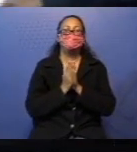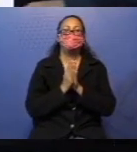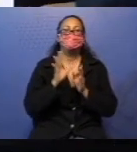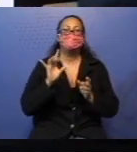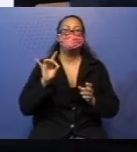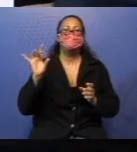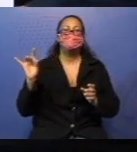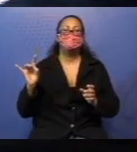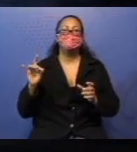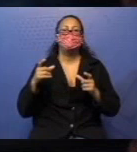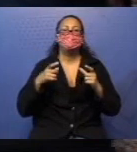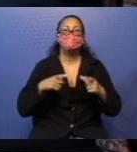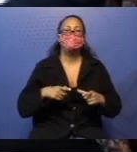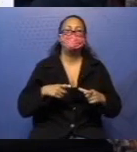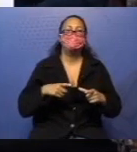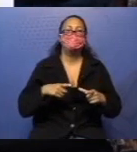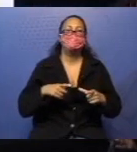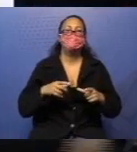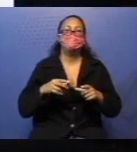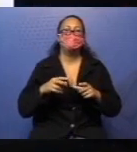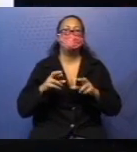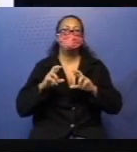aqui, ele está de forma diferente.